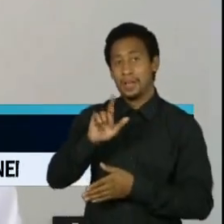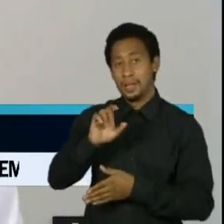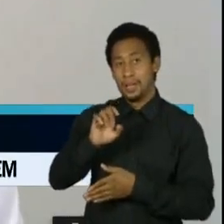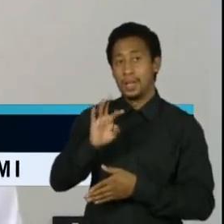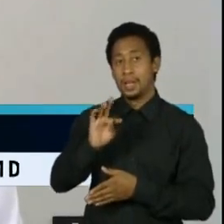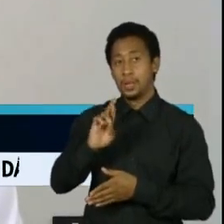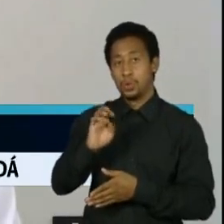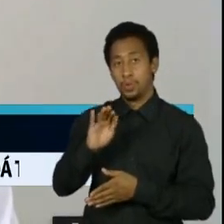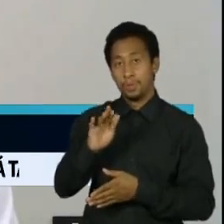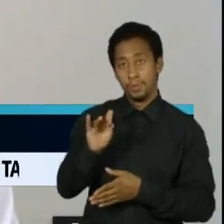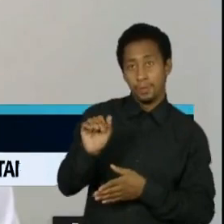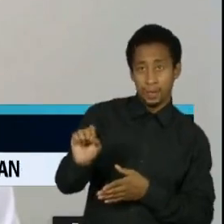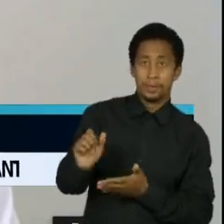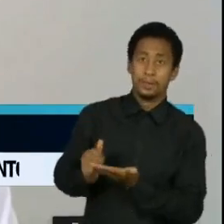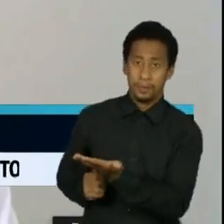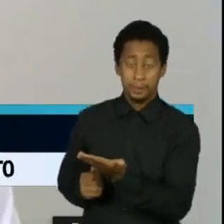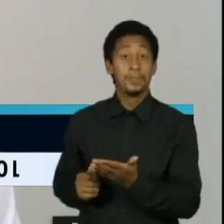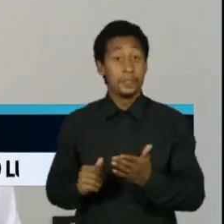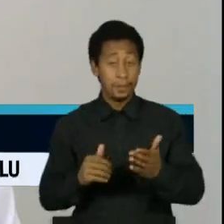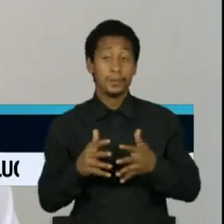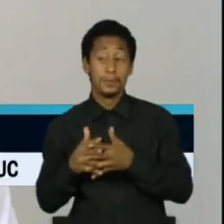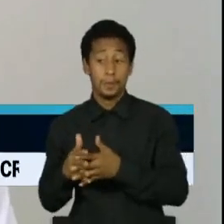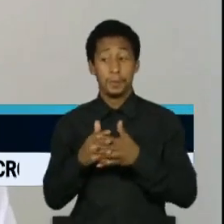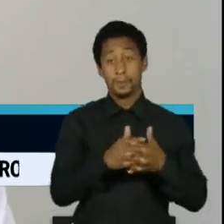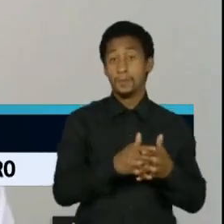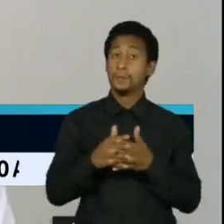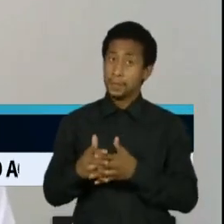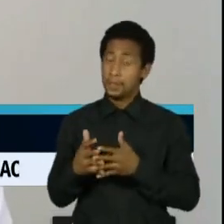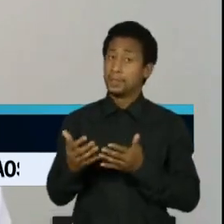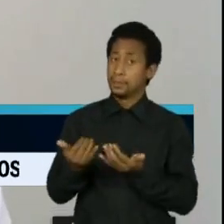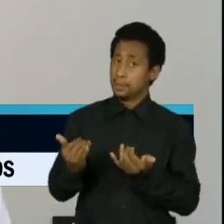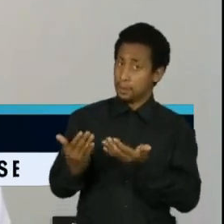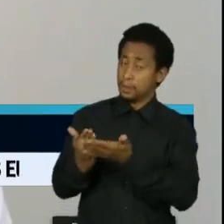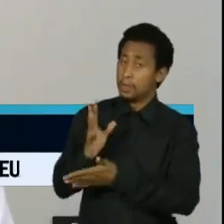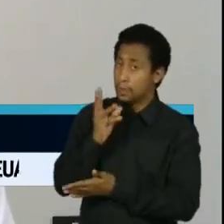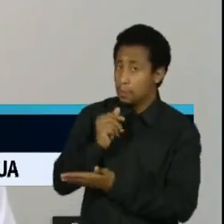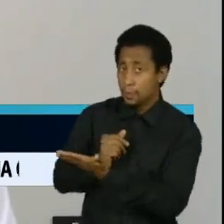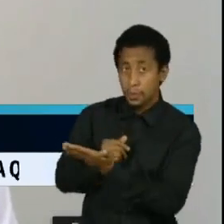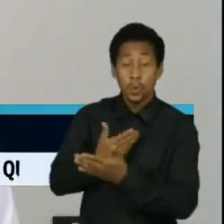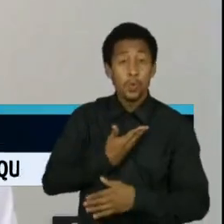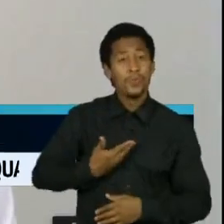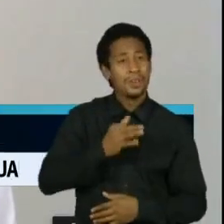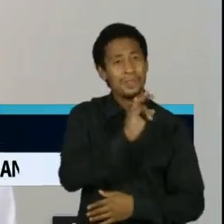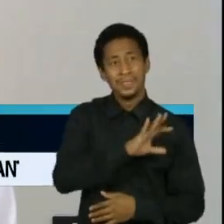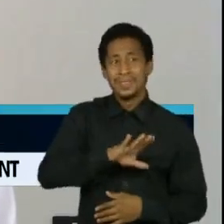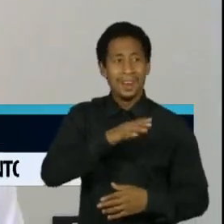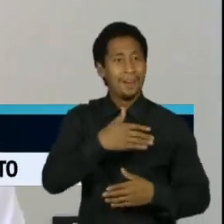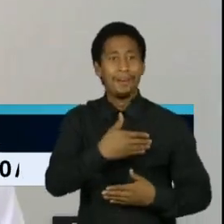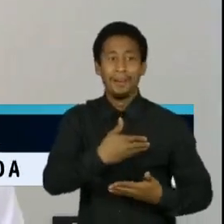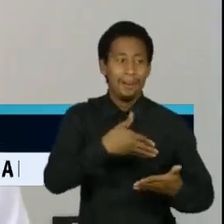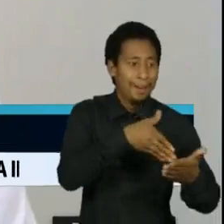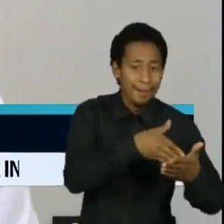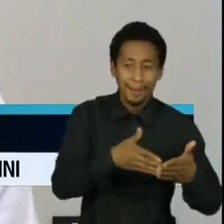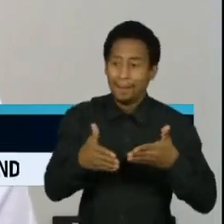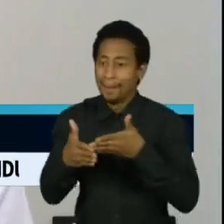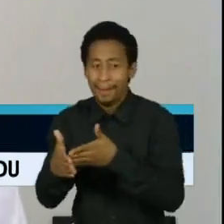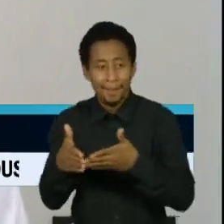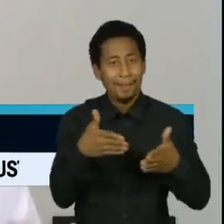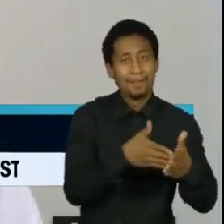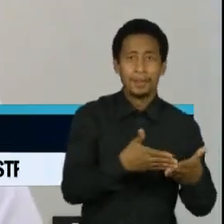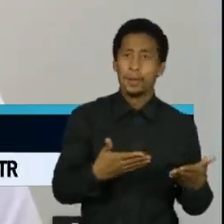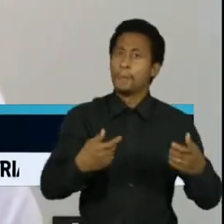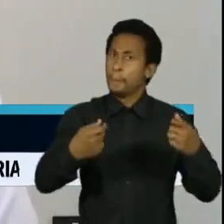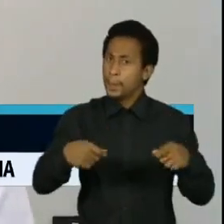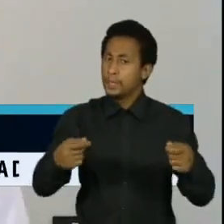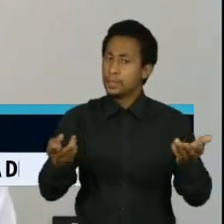certo entrave de governança dentro do governo. Ele precisa, para tomar decisões com algum grau de efetividade, criar consensos. Então, enquanto não houver um